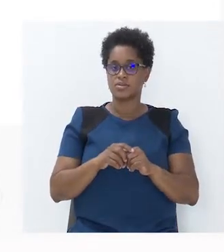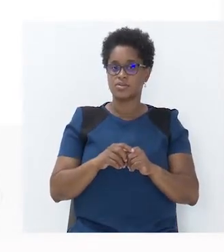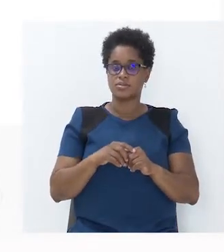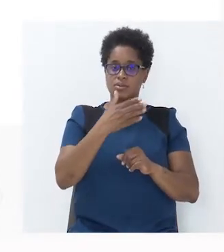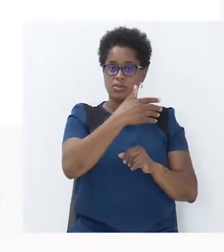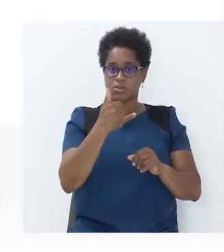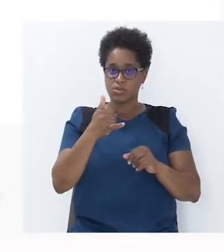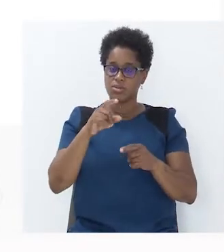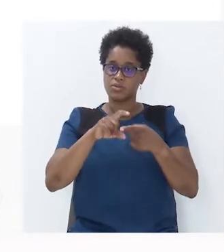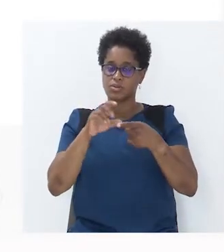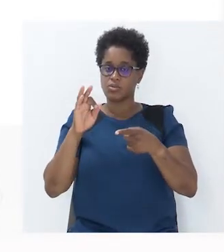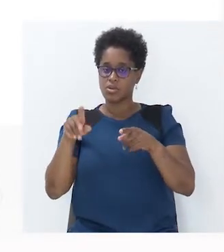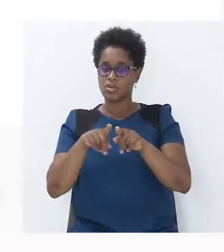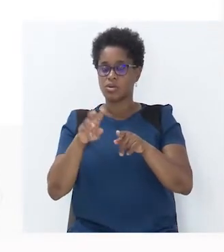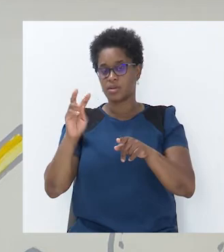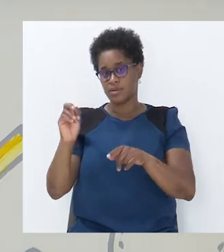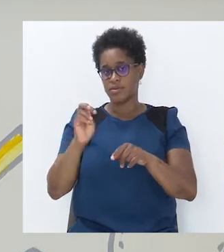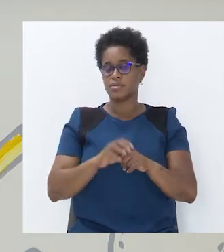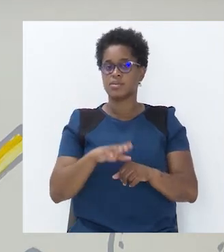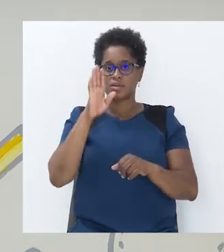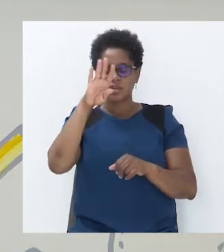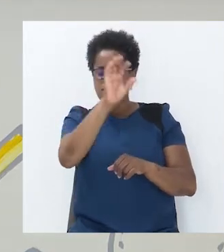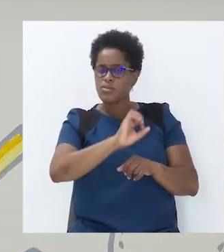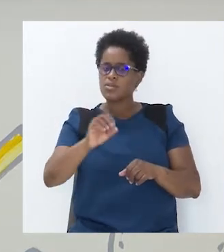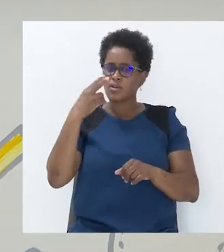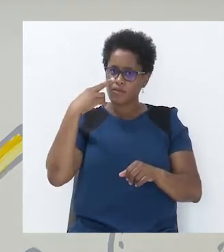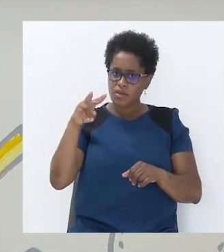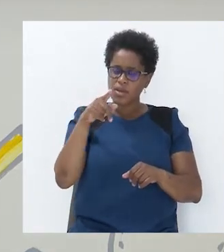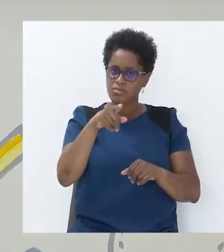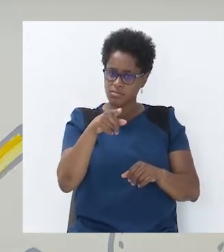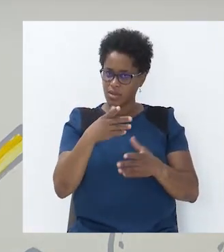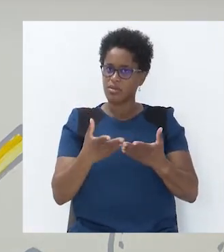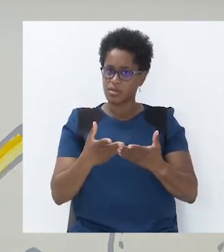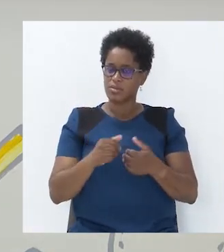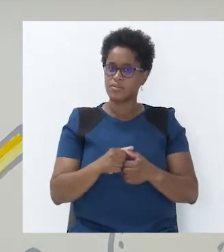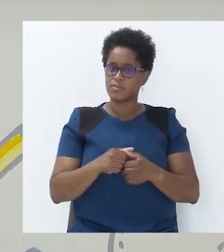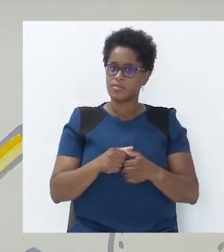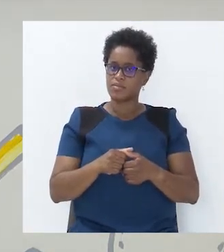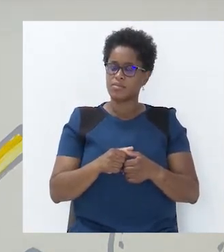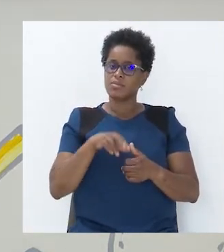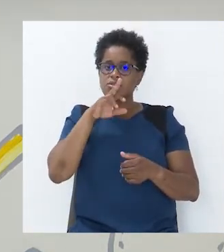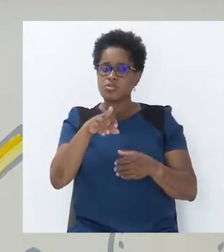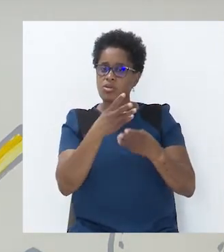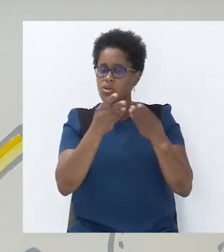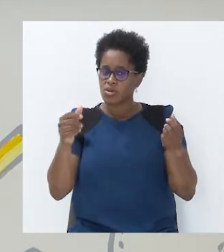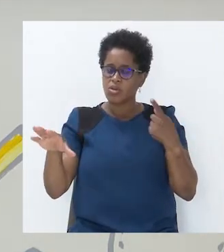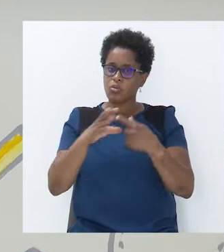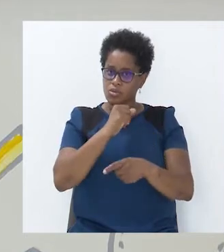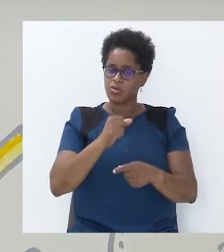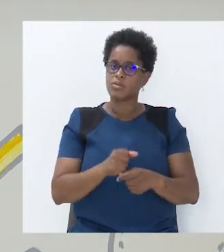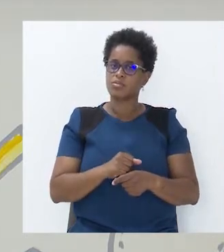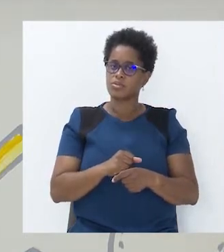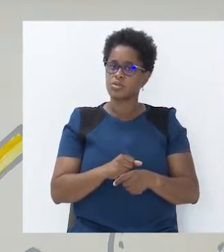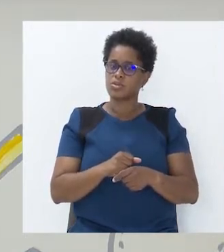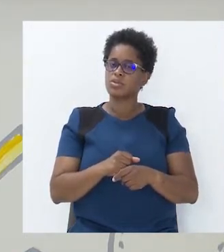12 por 4 será 3. Se repararem, nesta razão, o resultado que nós obtivemos